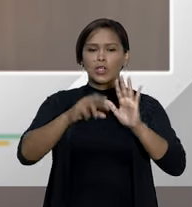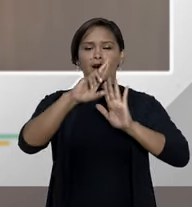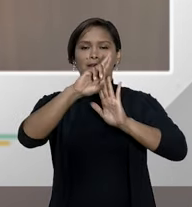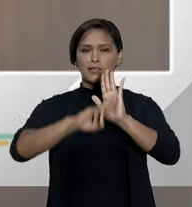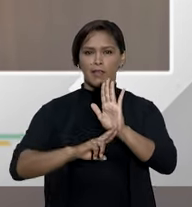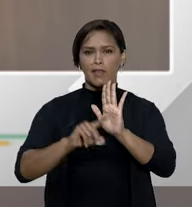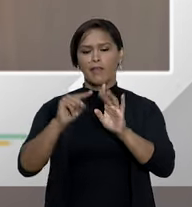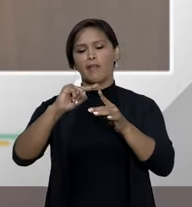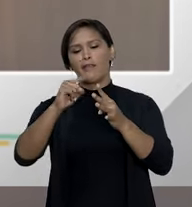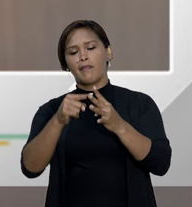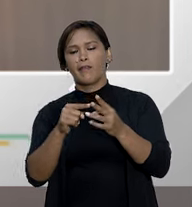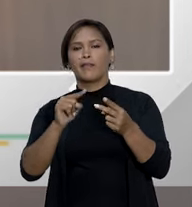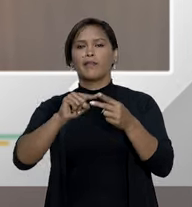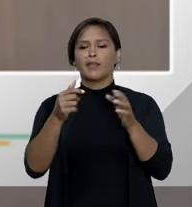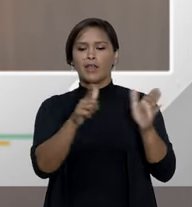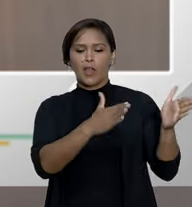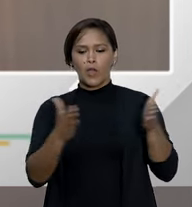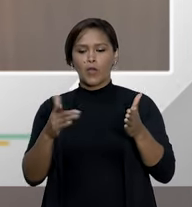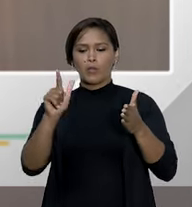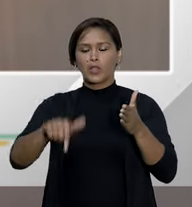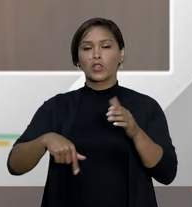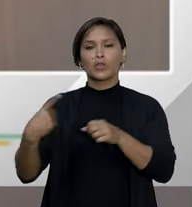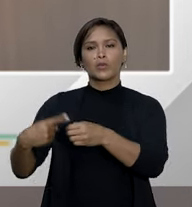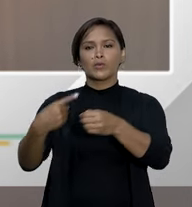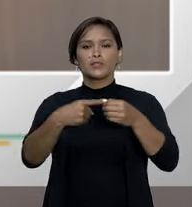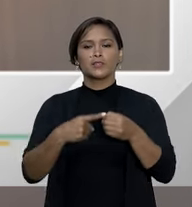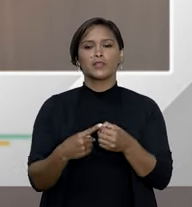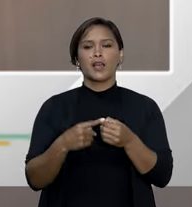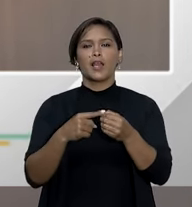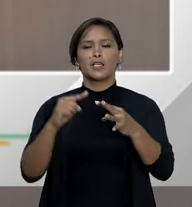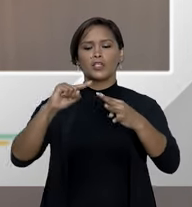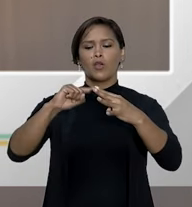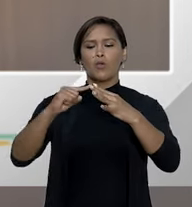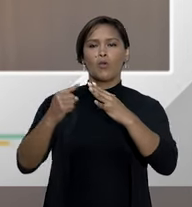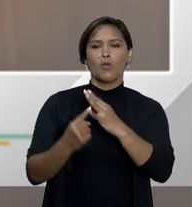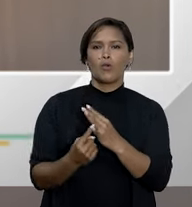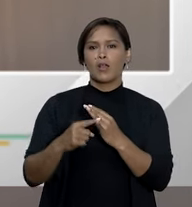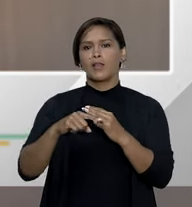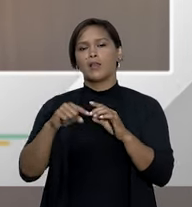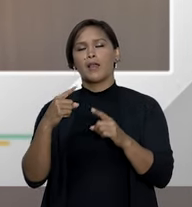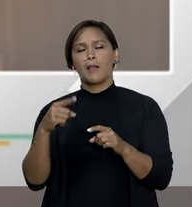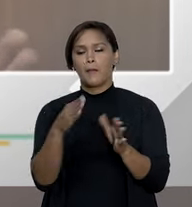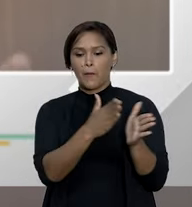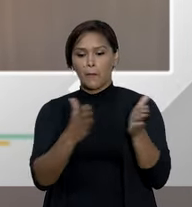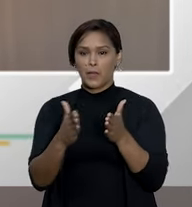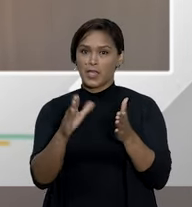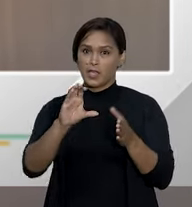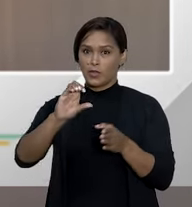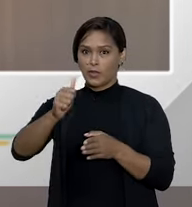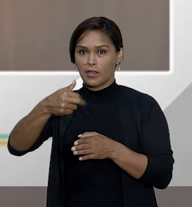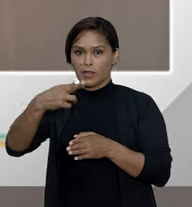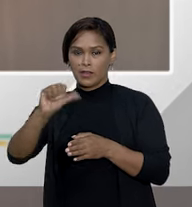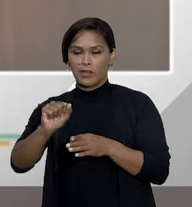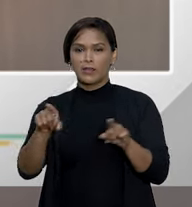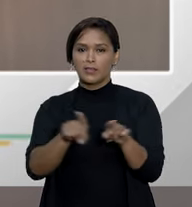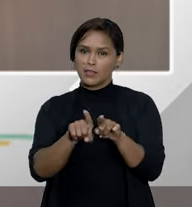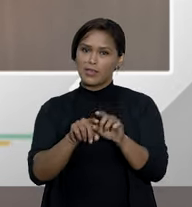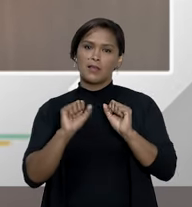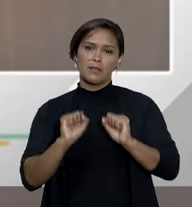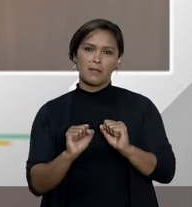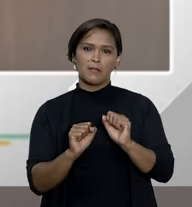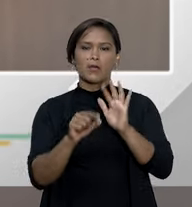cobertura abrangência a rede credenciada período de carência eu acho que dava pra dá pra ele